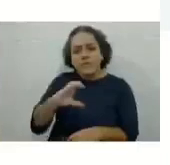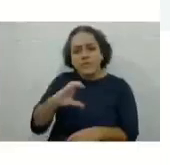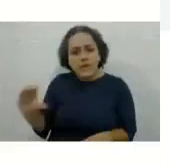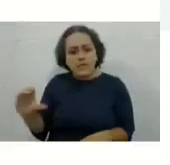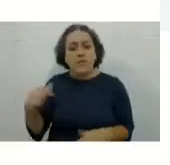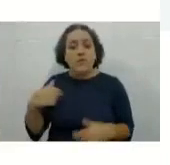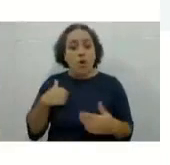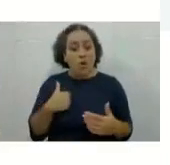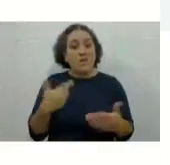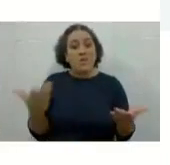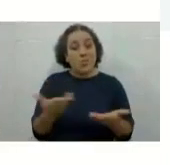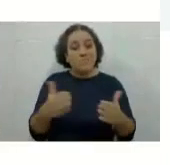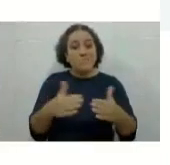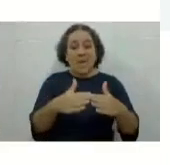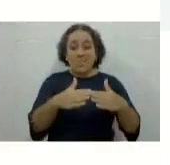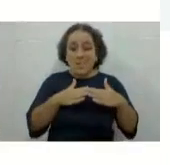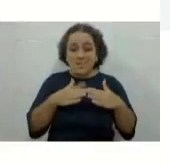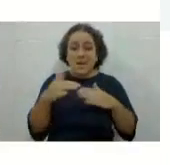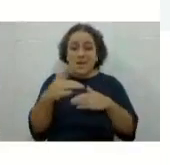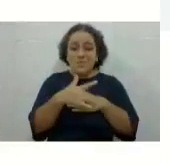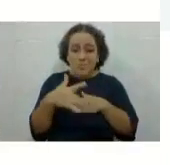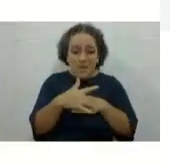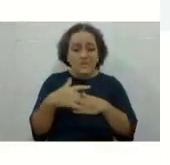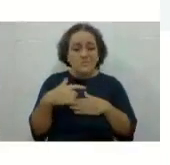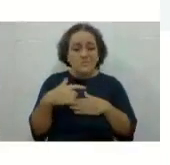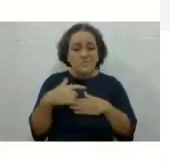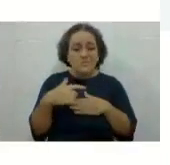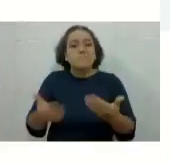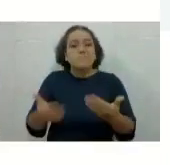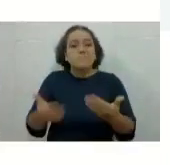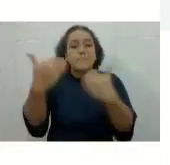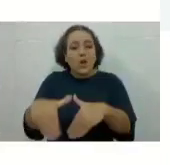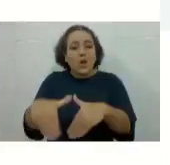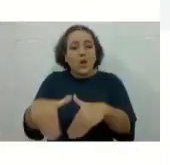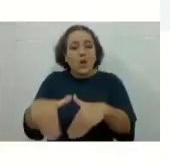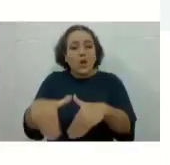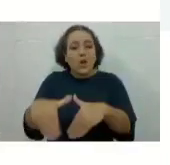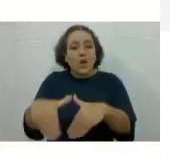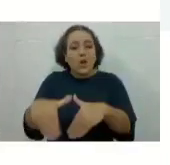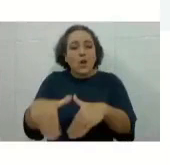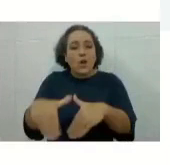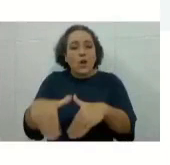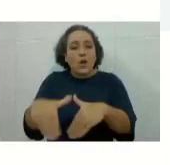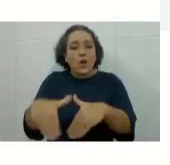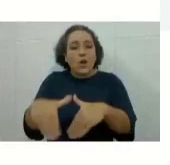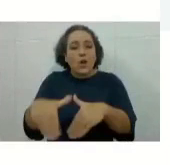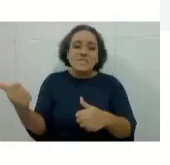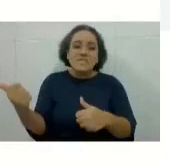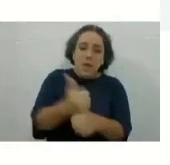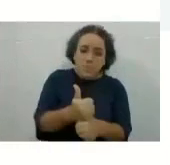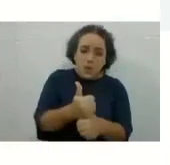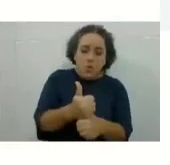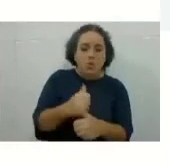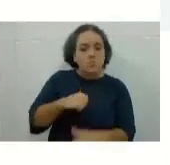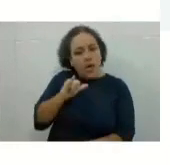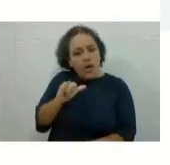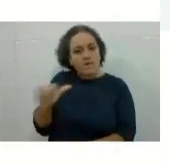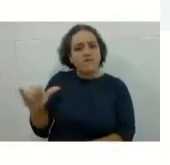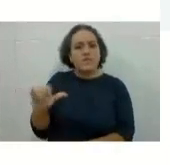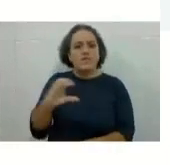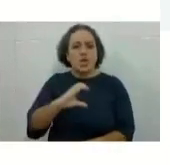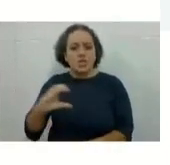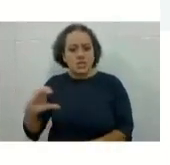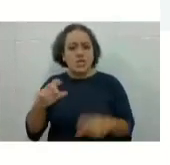prova de tecnologia Zoom e preciso repor isso, né? E aí, depois desses dez dias você chegou,